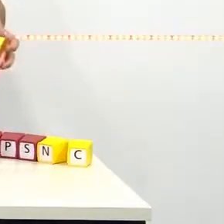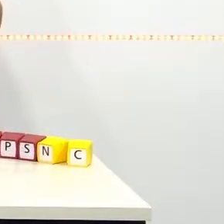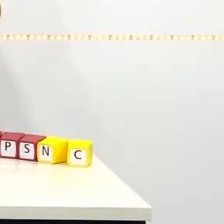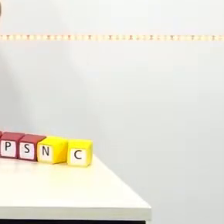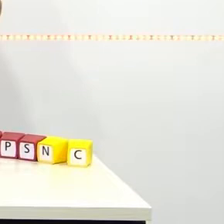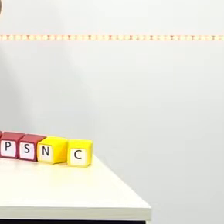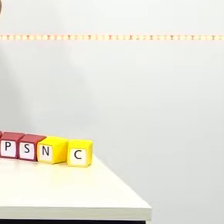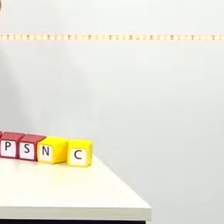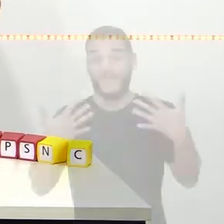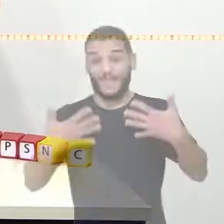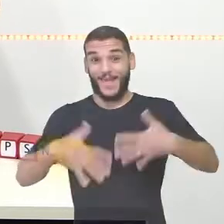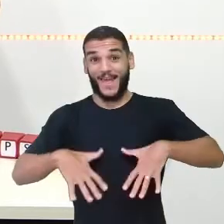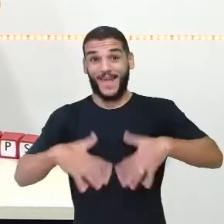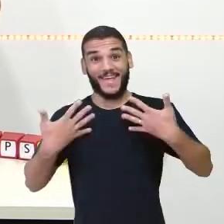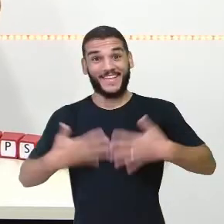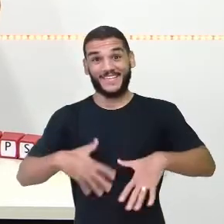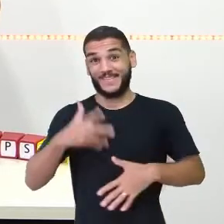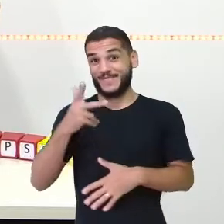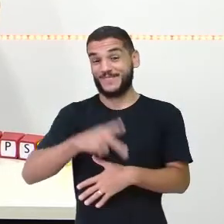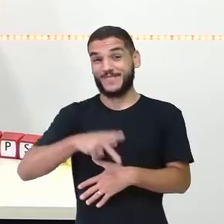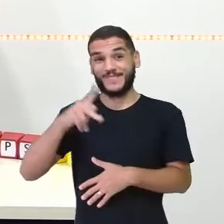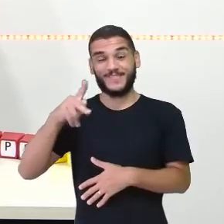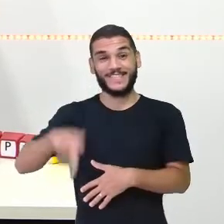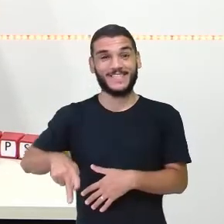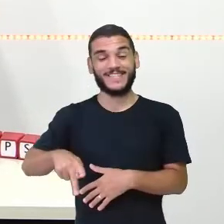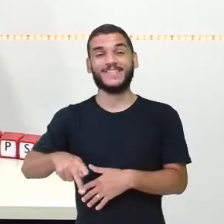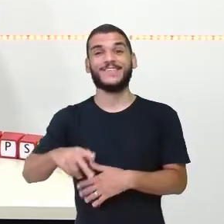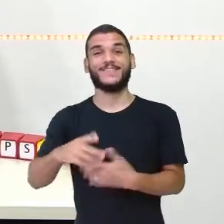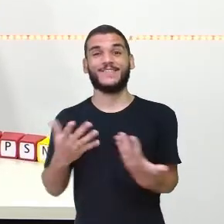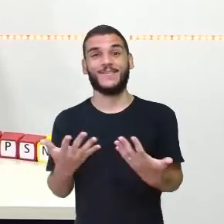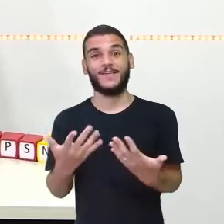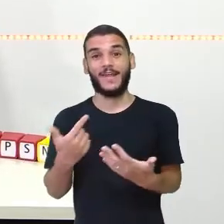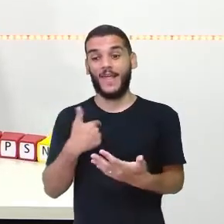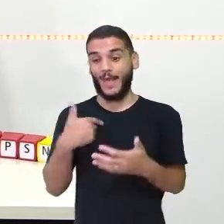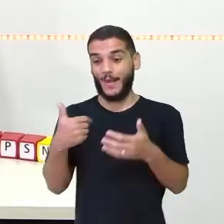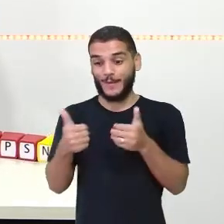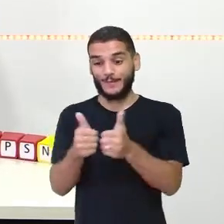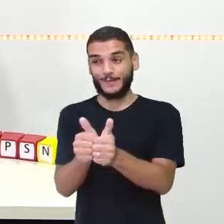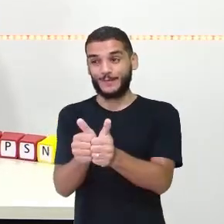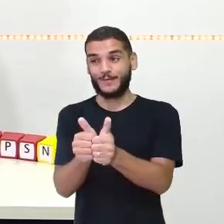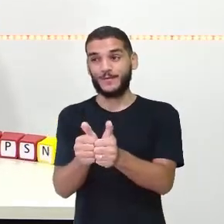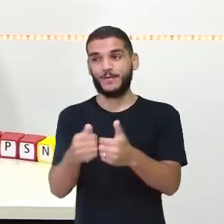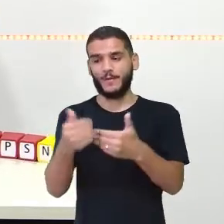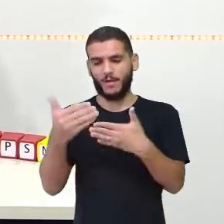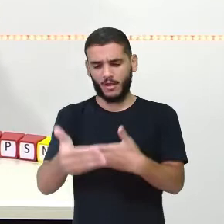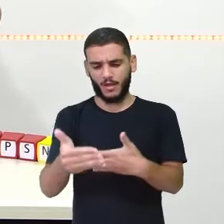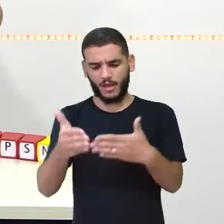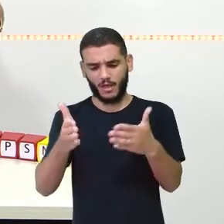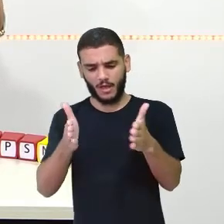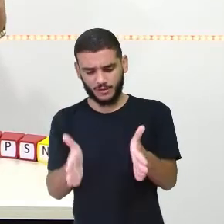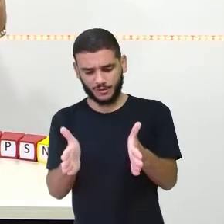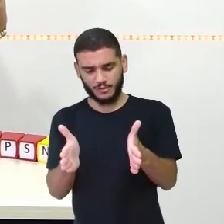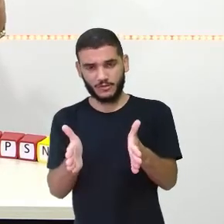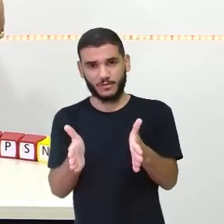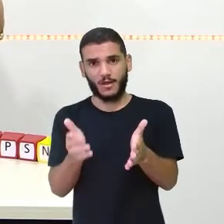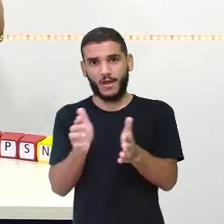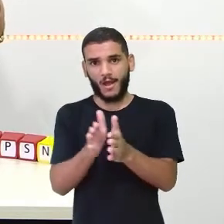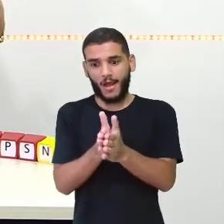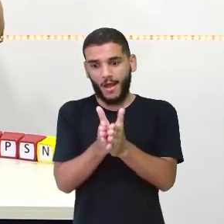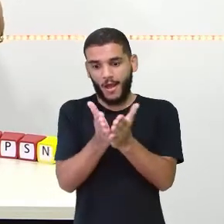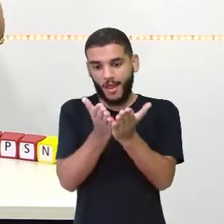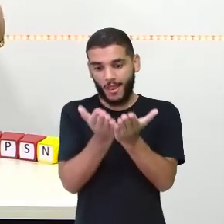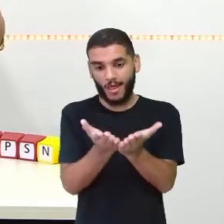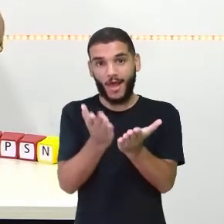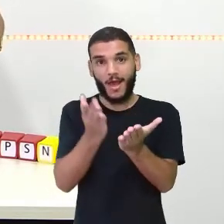Eita, professora Josi, estou aqui com minha caixinha, com meu livro especial, que quem conta um